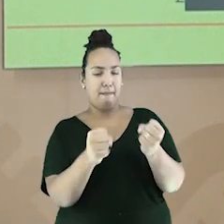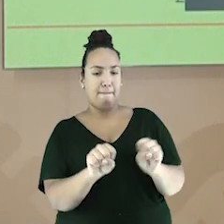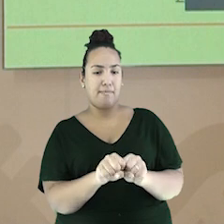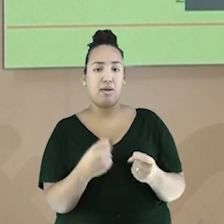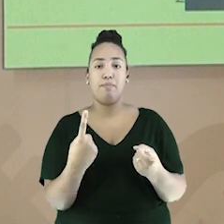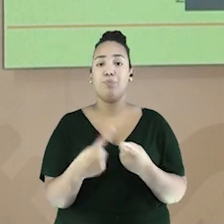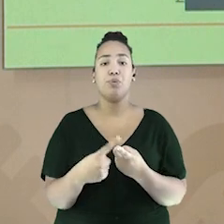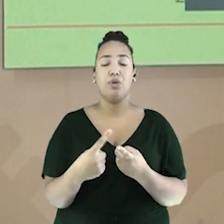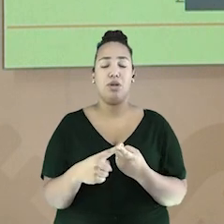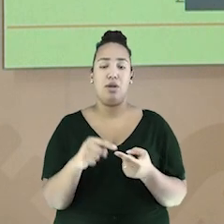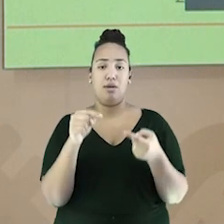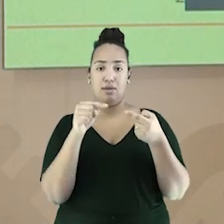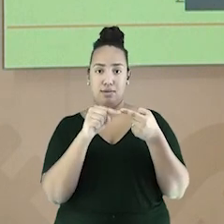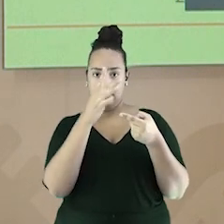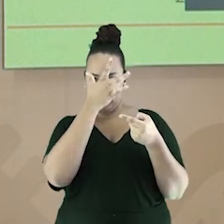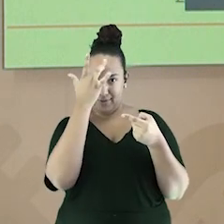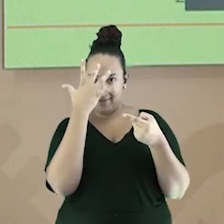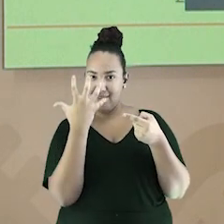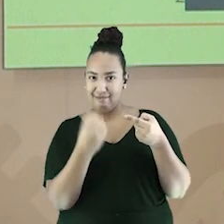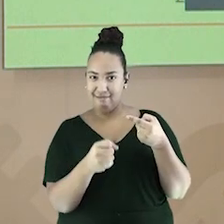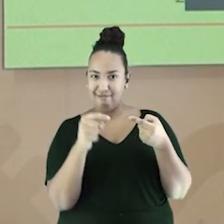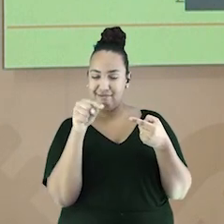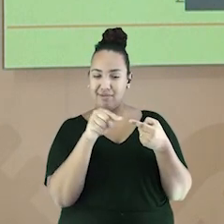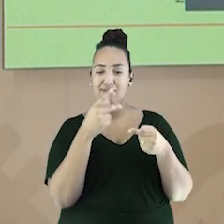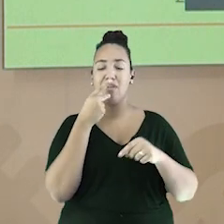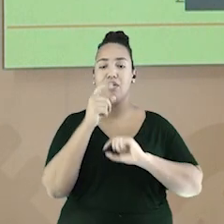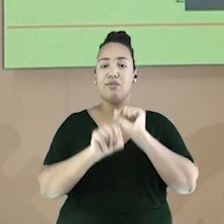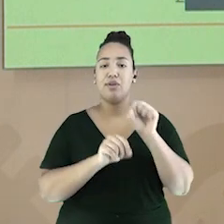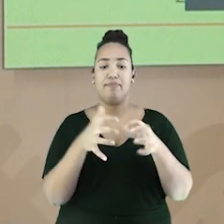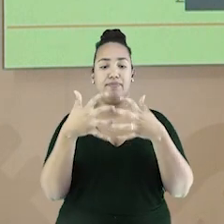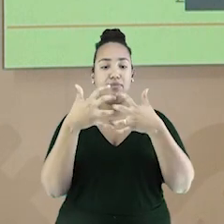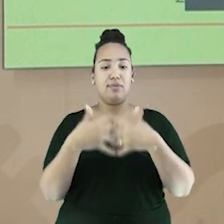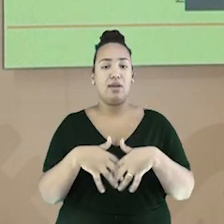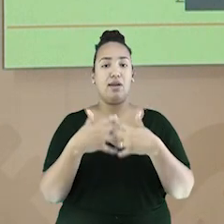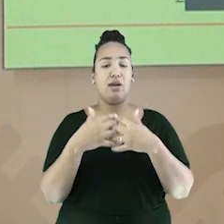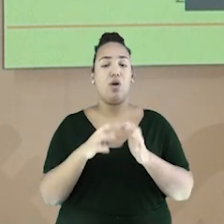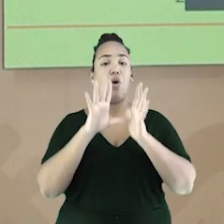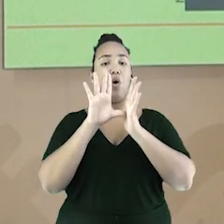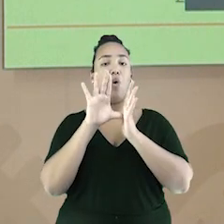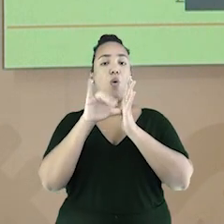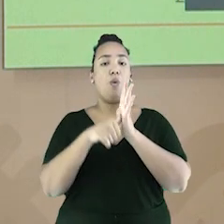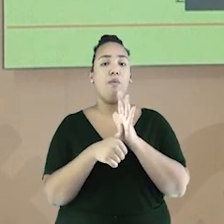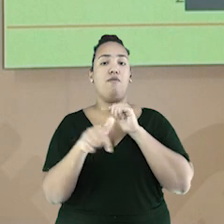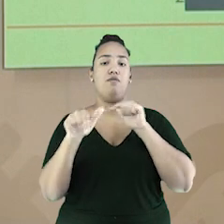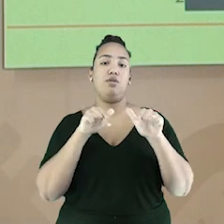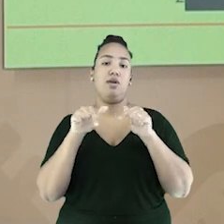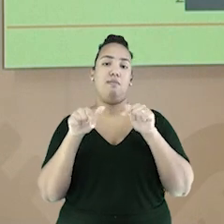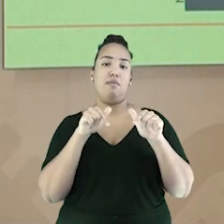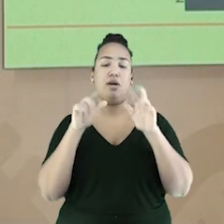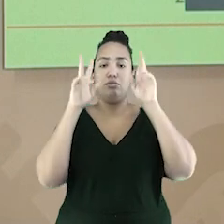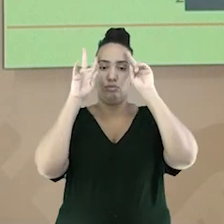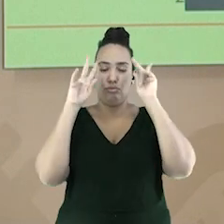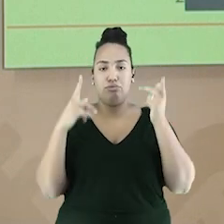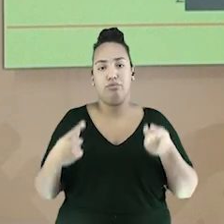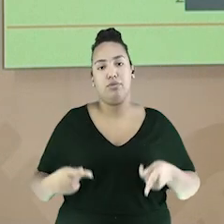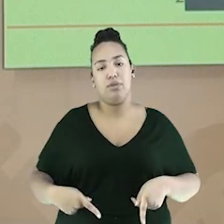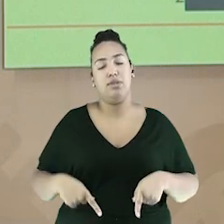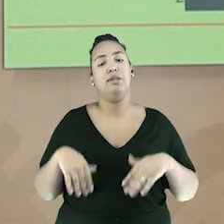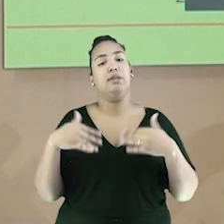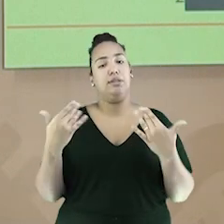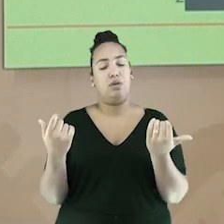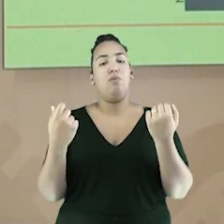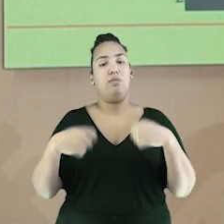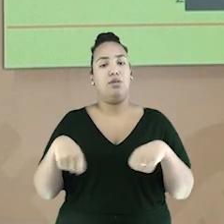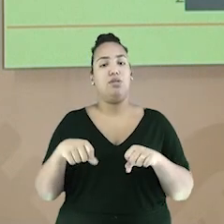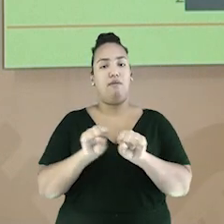máquinas estavam roubando os empregos dos homens e, portanto, deveriam ser destruídas. Para esses trabalhadores, as